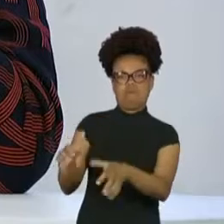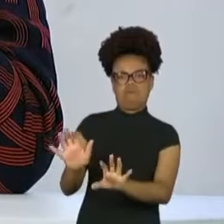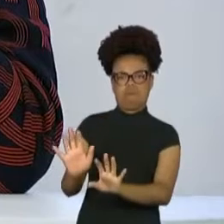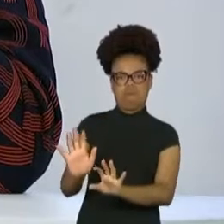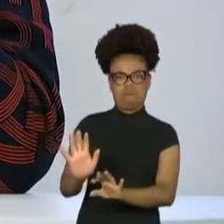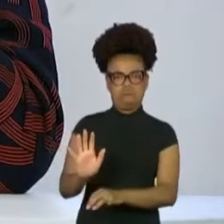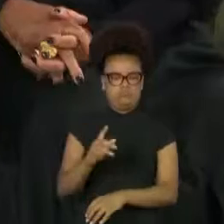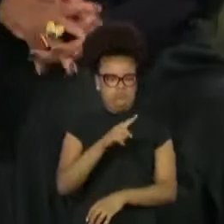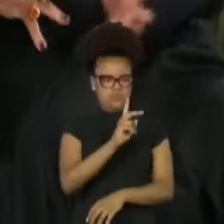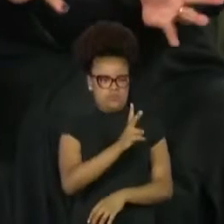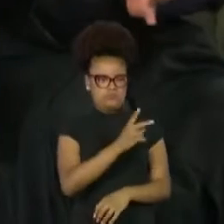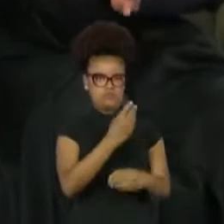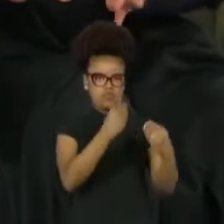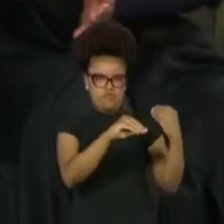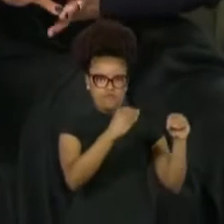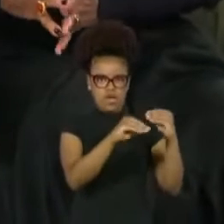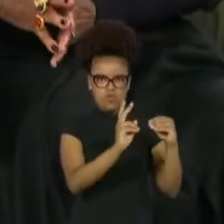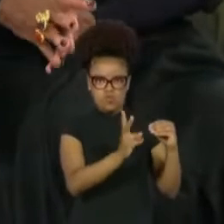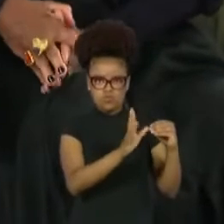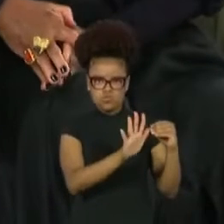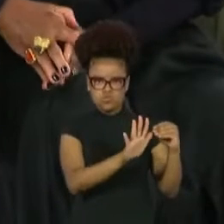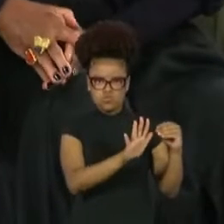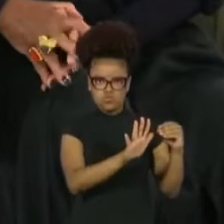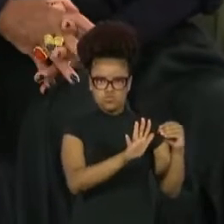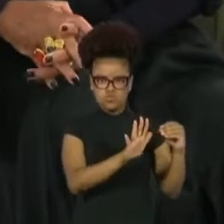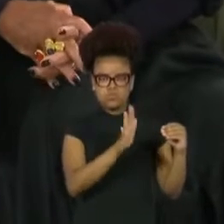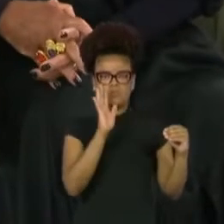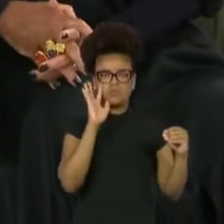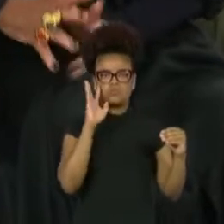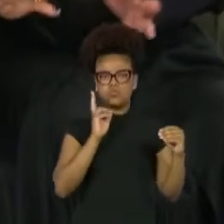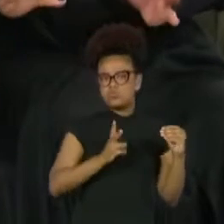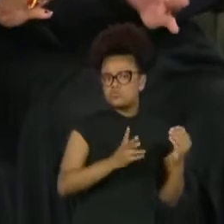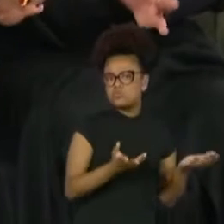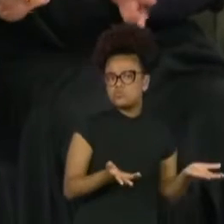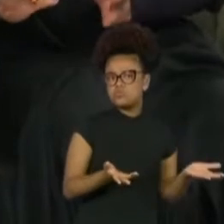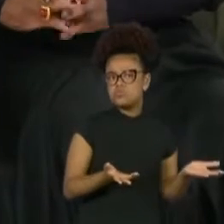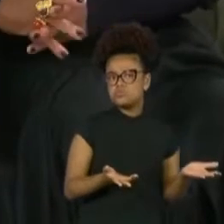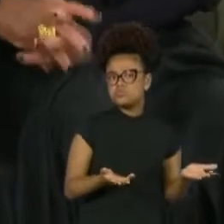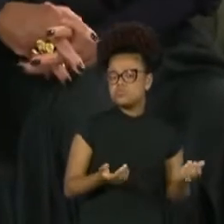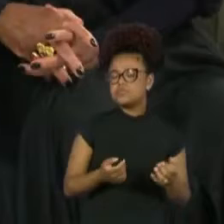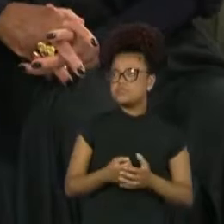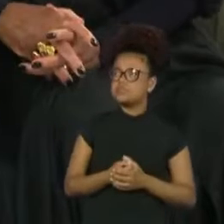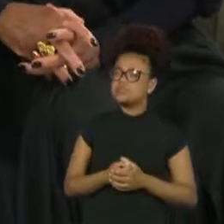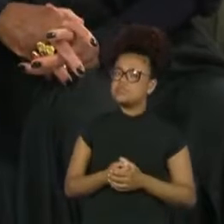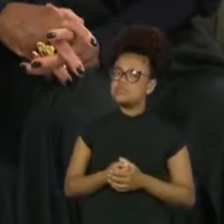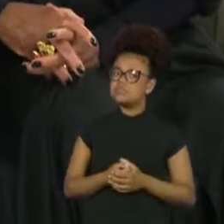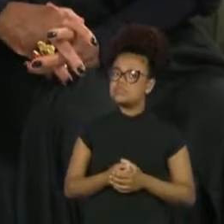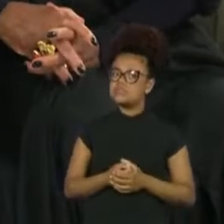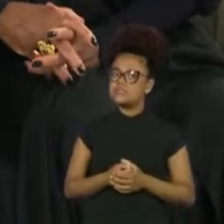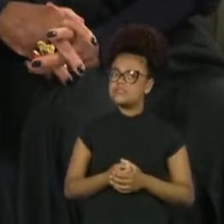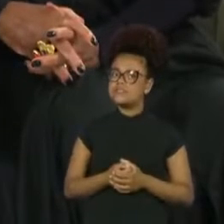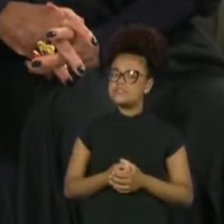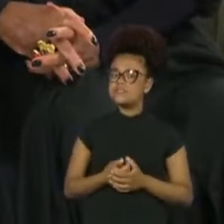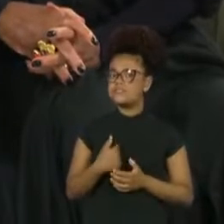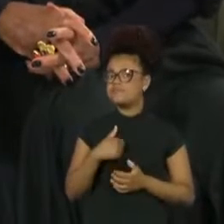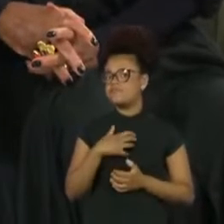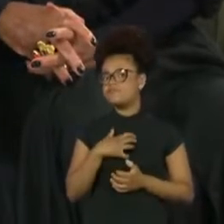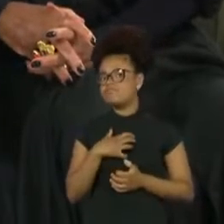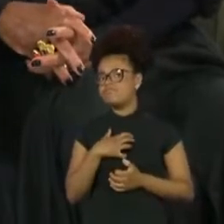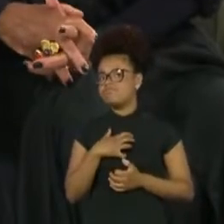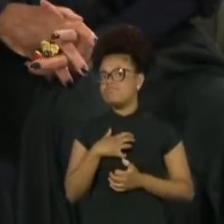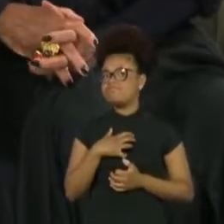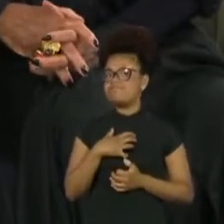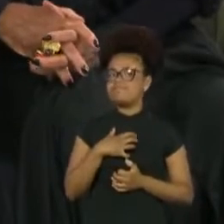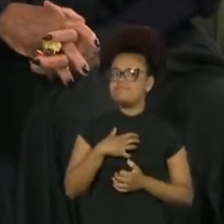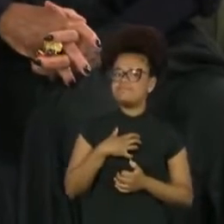Também? Mas acho que, por enquanto, eu me sentiria mais à vontade com a